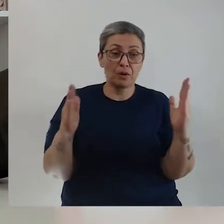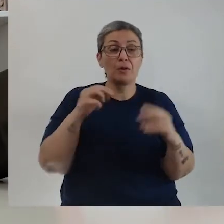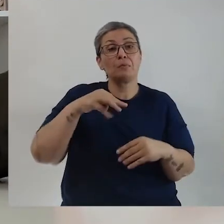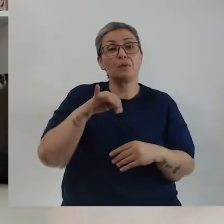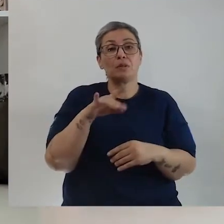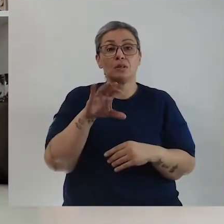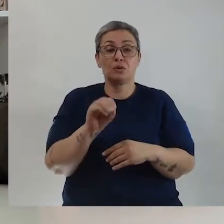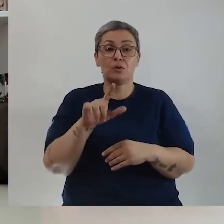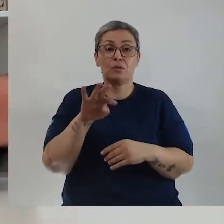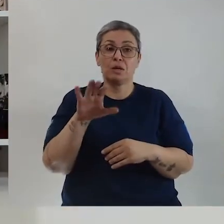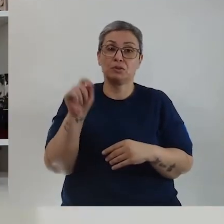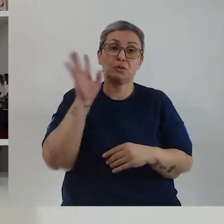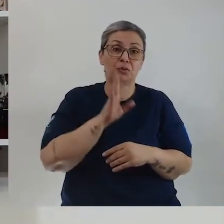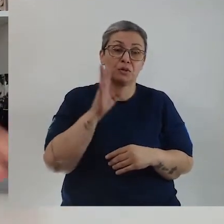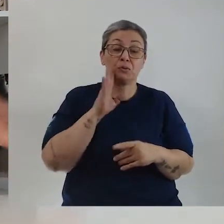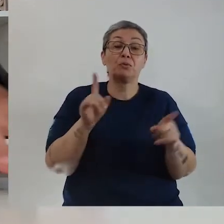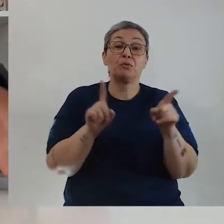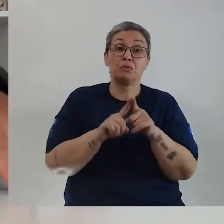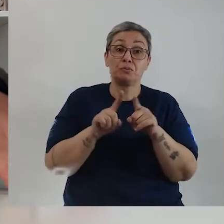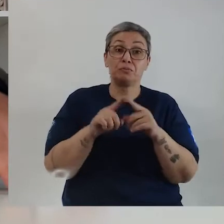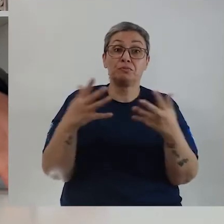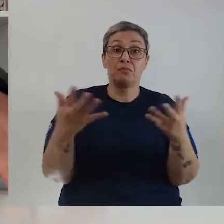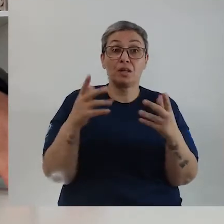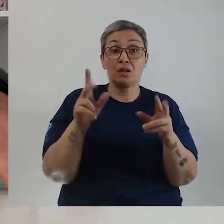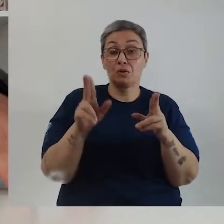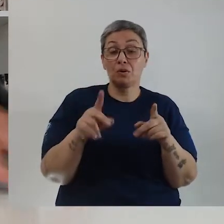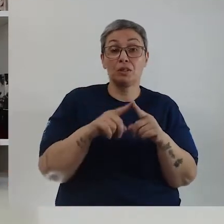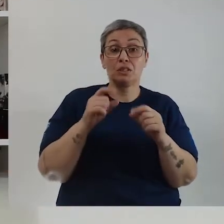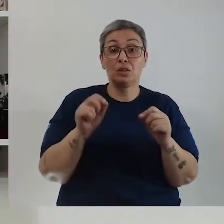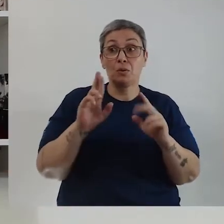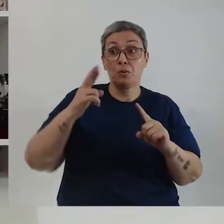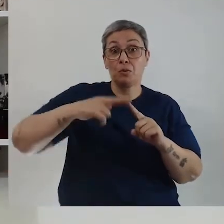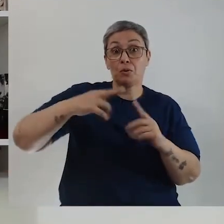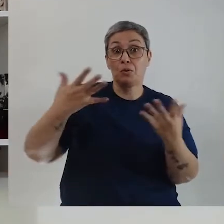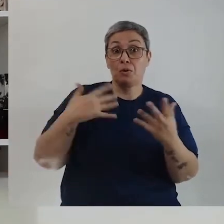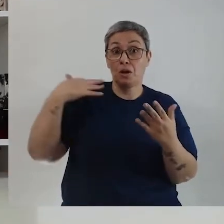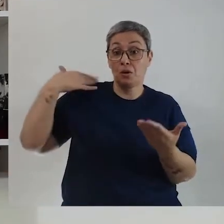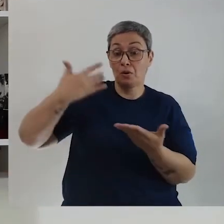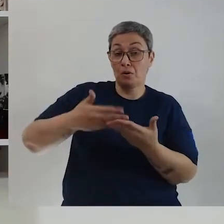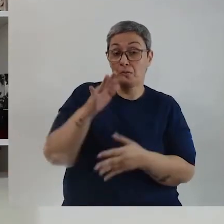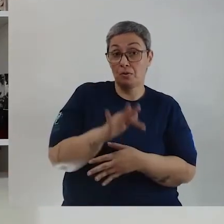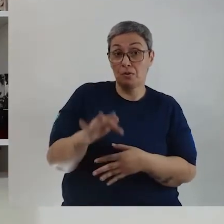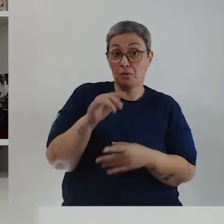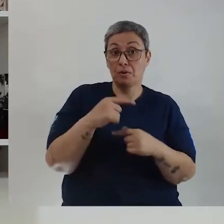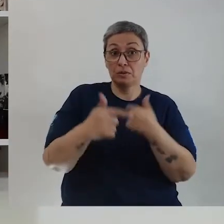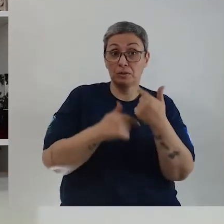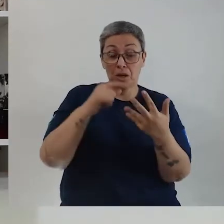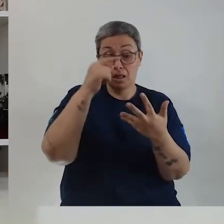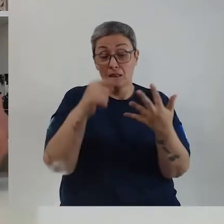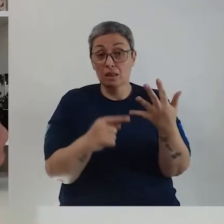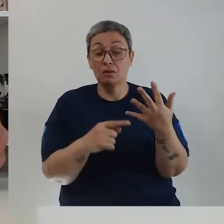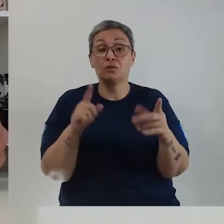biblioteca Monteiro Lobato também. Foi bem legal. Aqui da biblioteca, assim como eu já pego essa referência desde a faculdade,